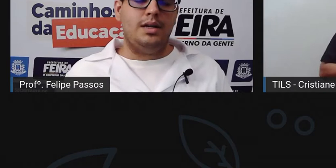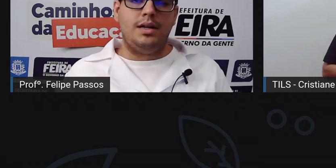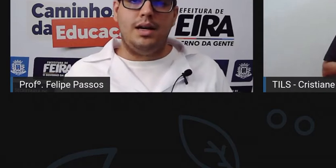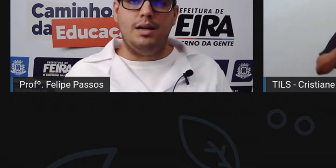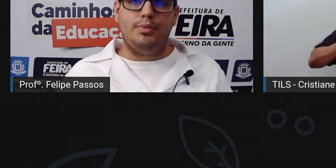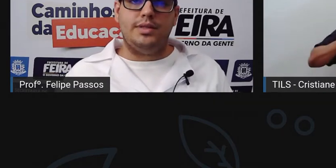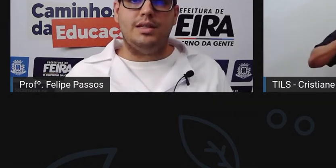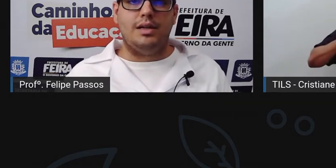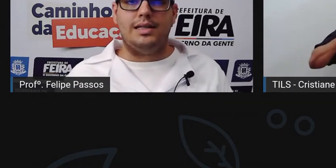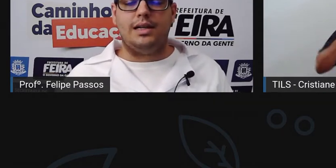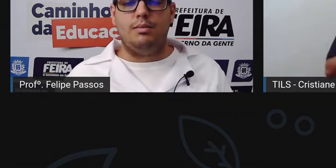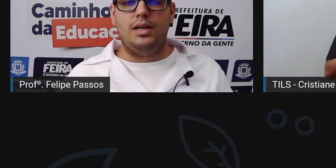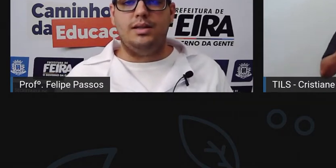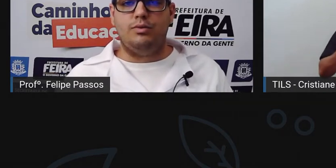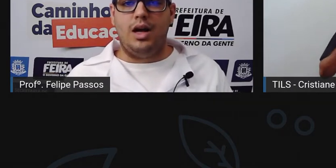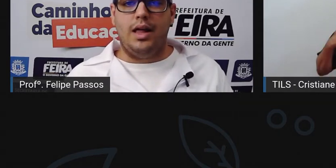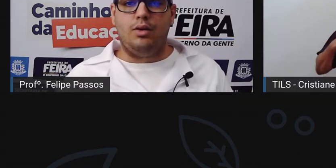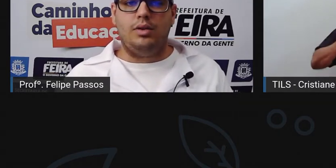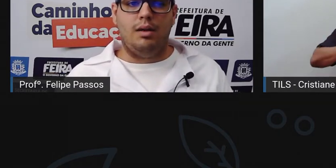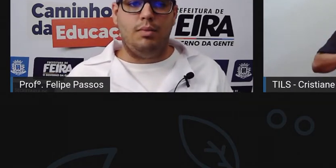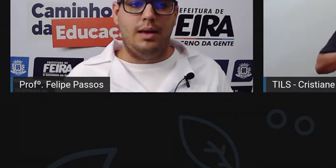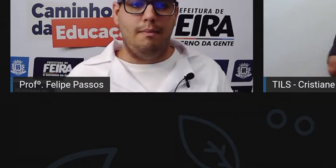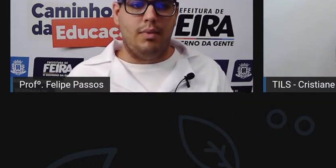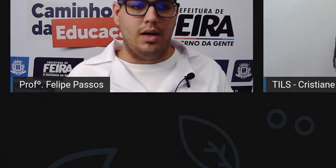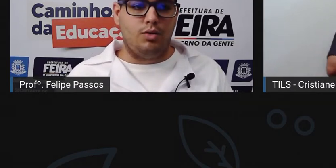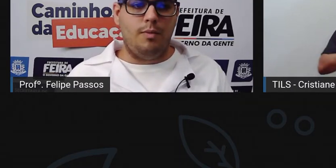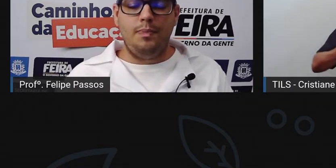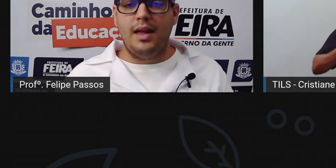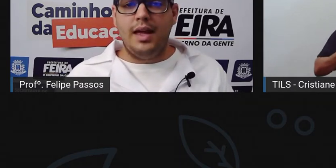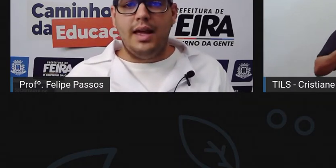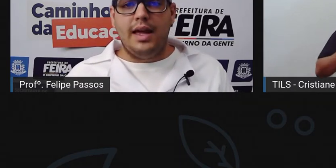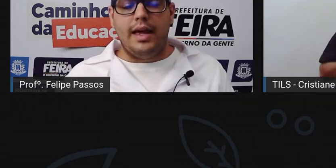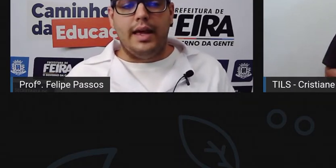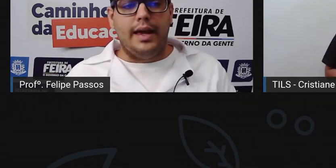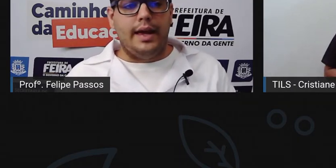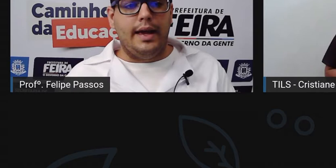camisa branca e por cima dessa camisa um jaleco também branco.